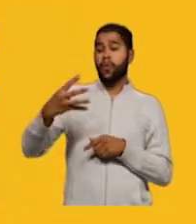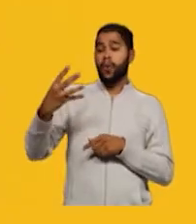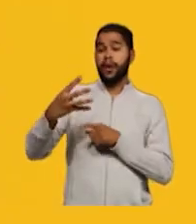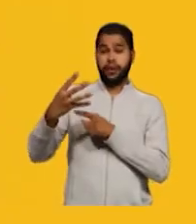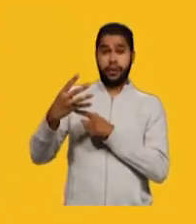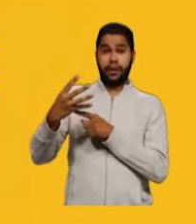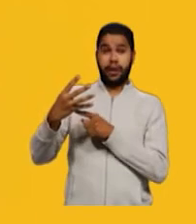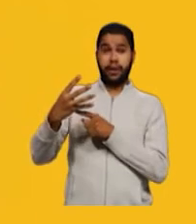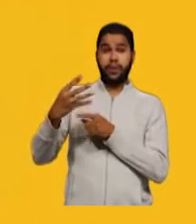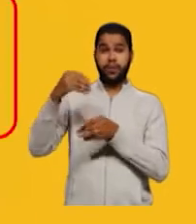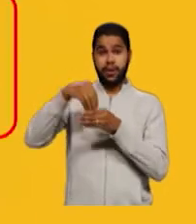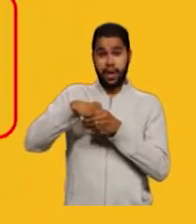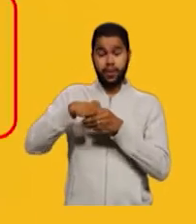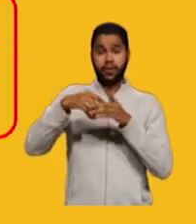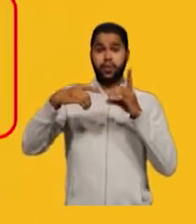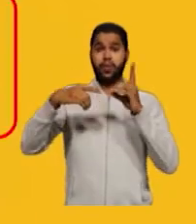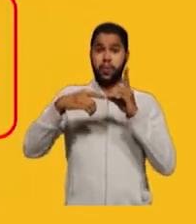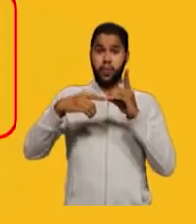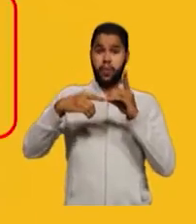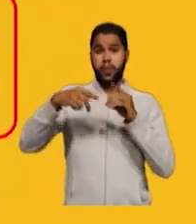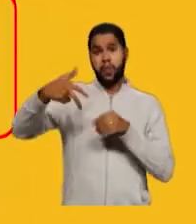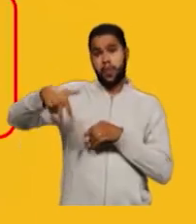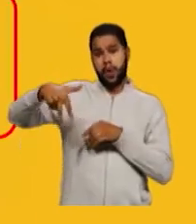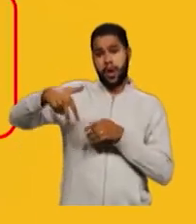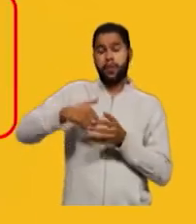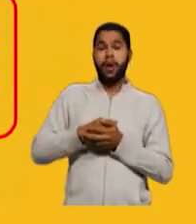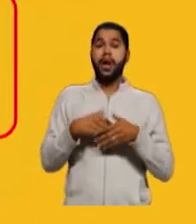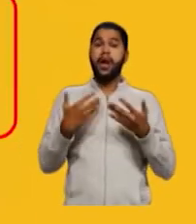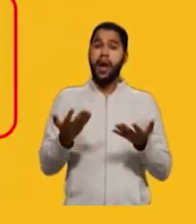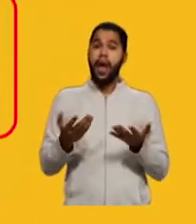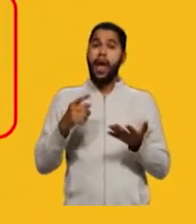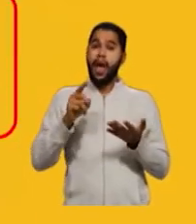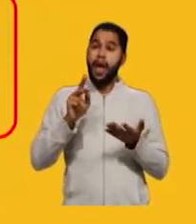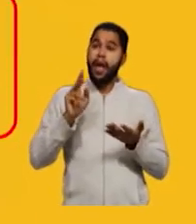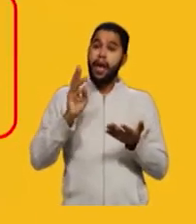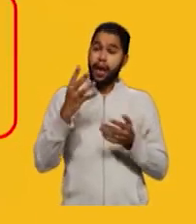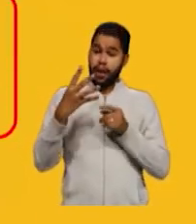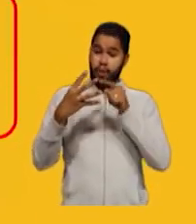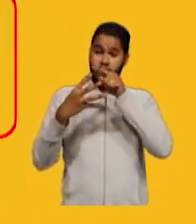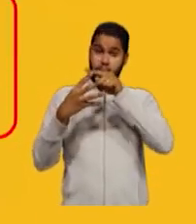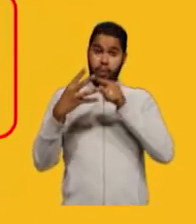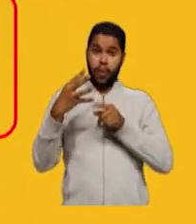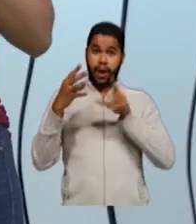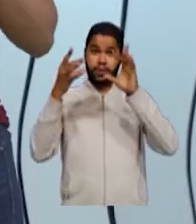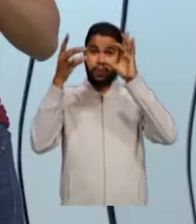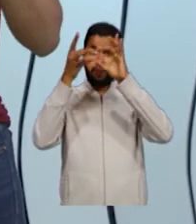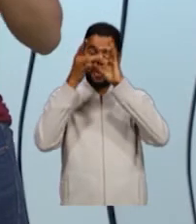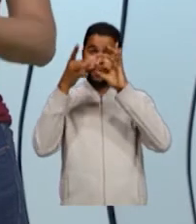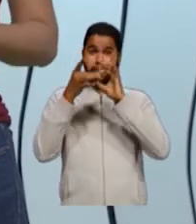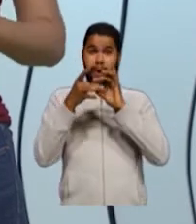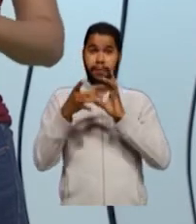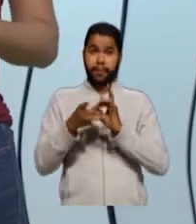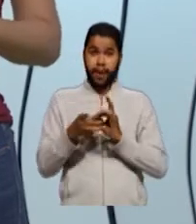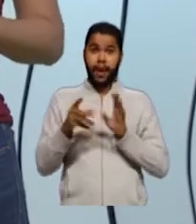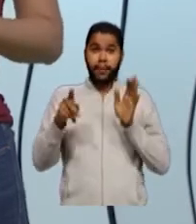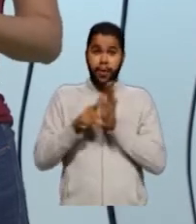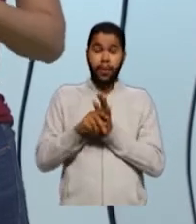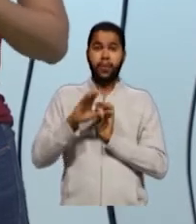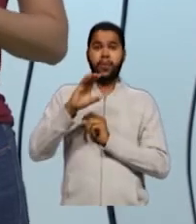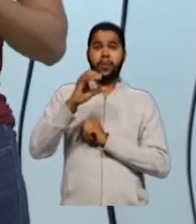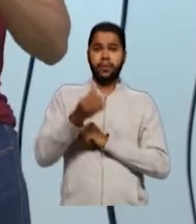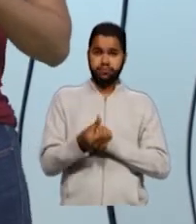esse carbono quaternário aqui, ou seja, um carbono que os seus quatro ligantes têm que ser carbono.